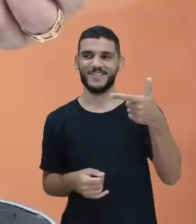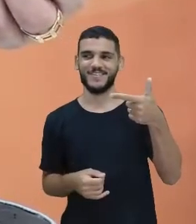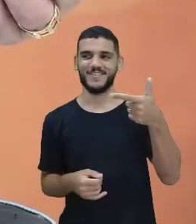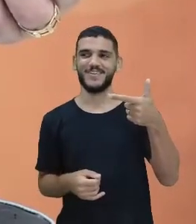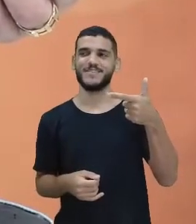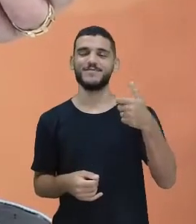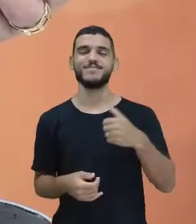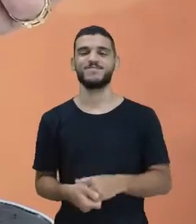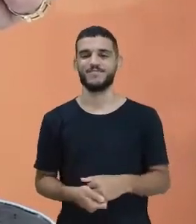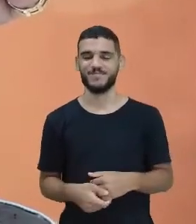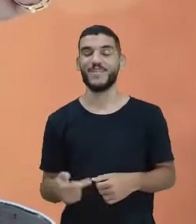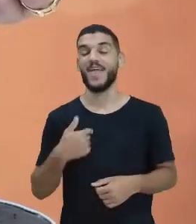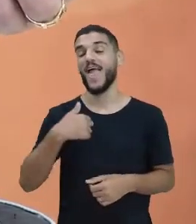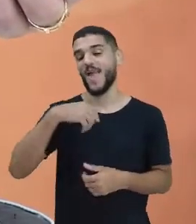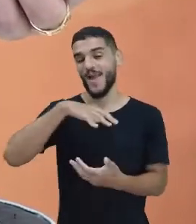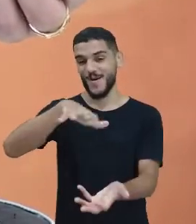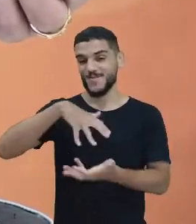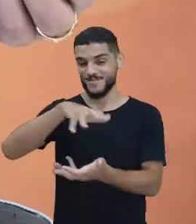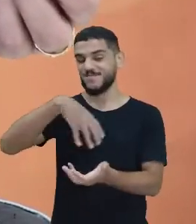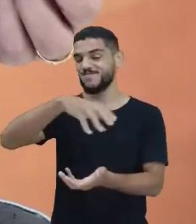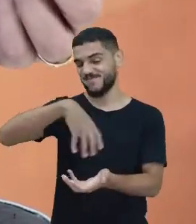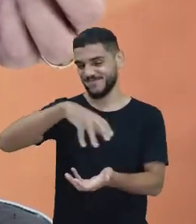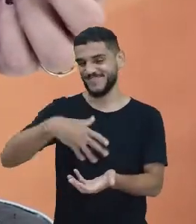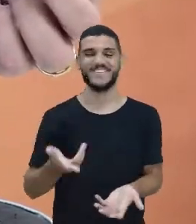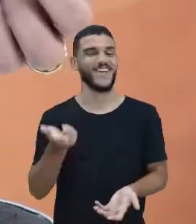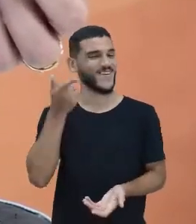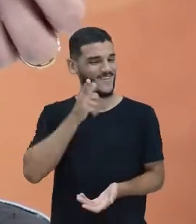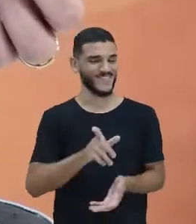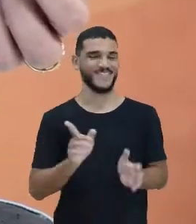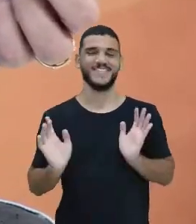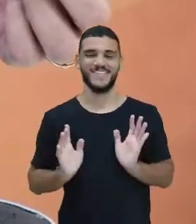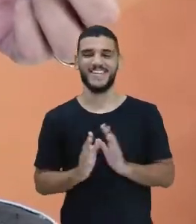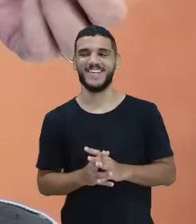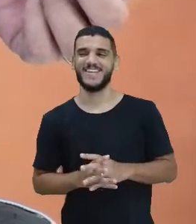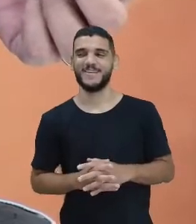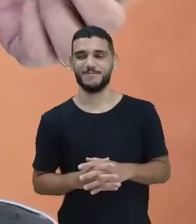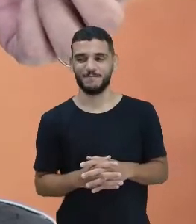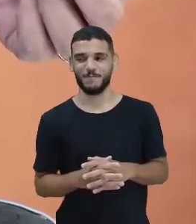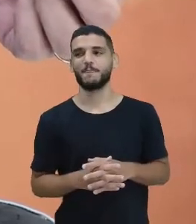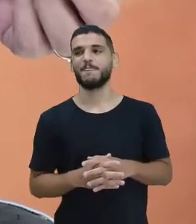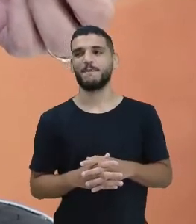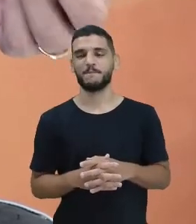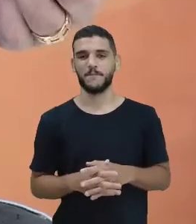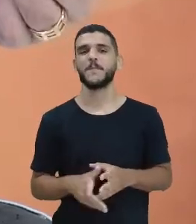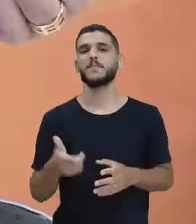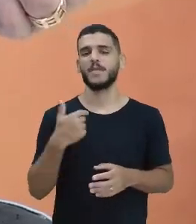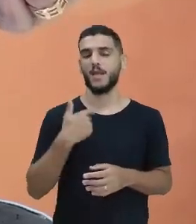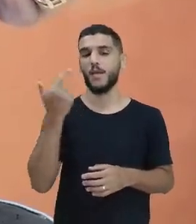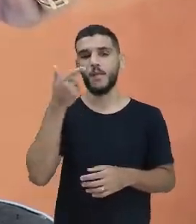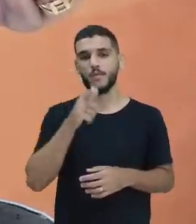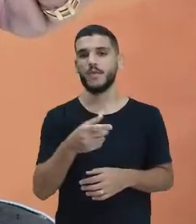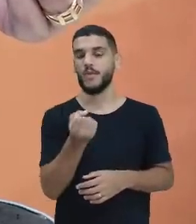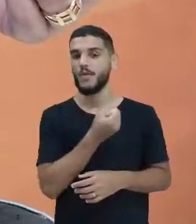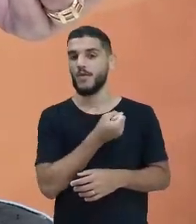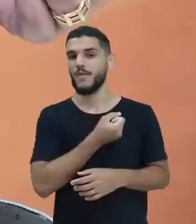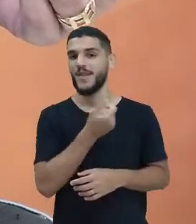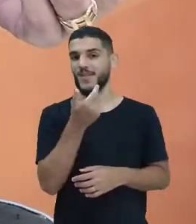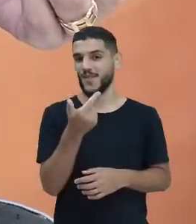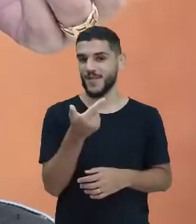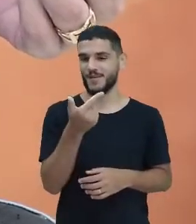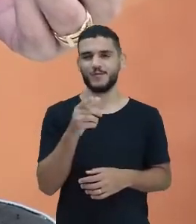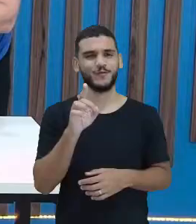que era para remexer, eu remexei. Aí, ganhei. Tá certo. Eu tirei o número dois. E a professora... duas